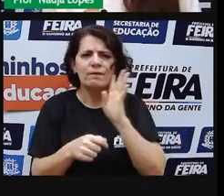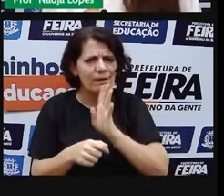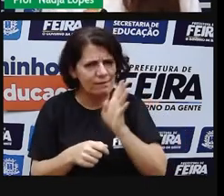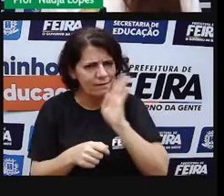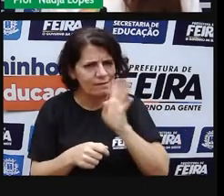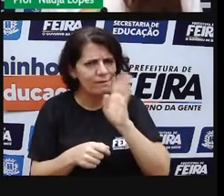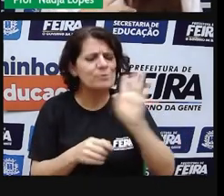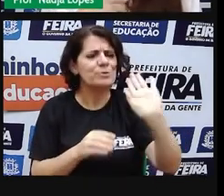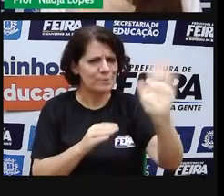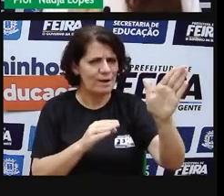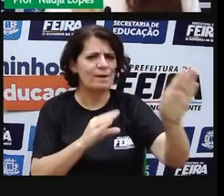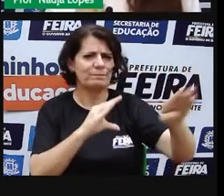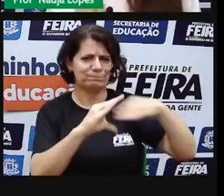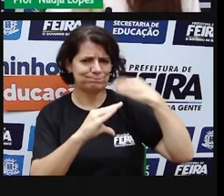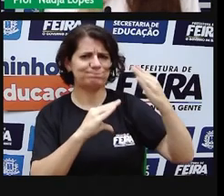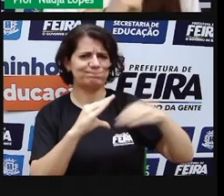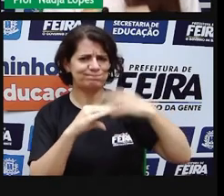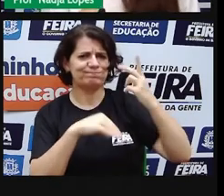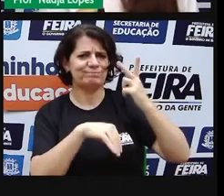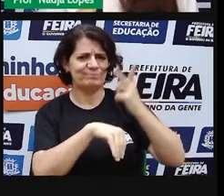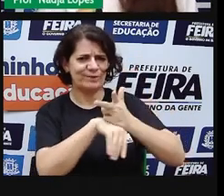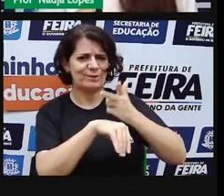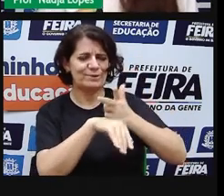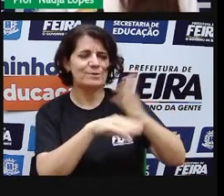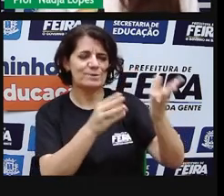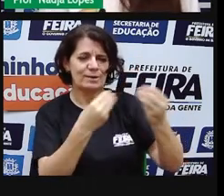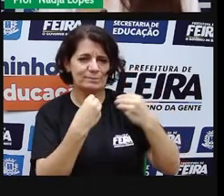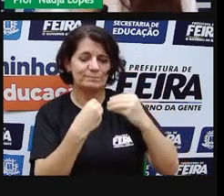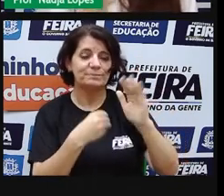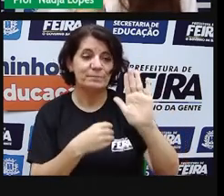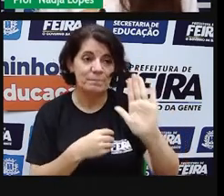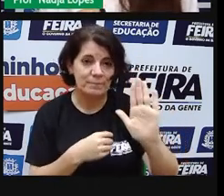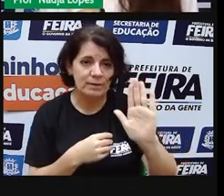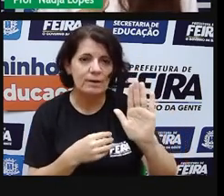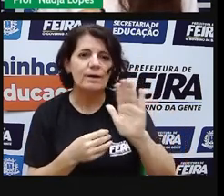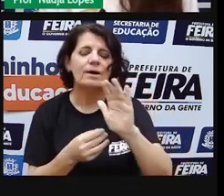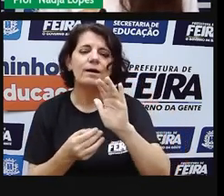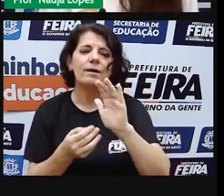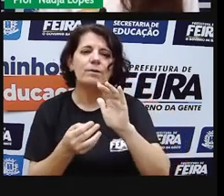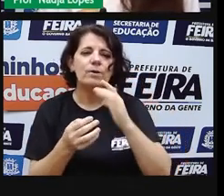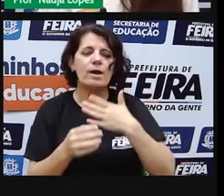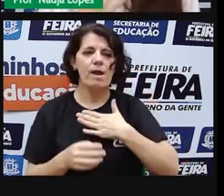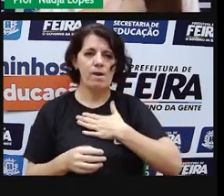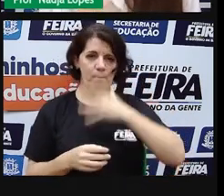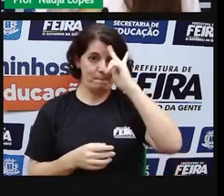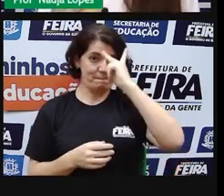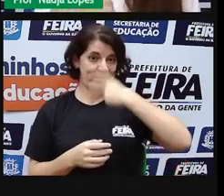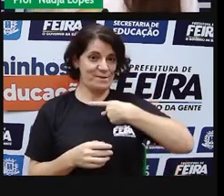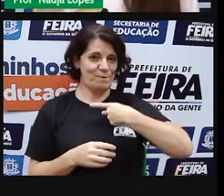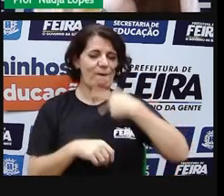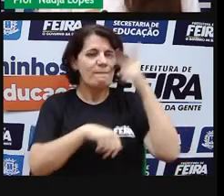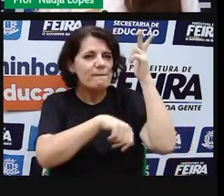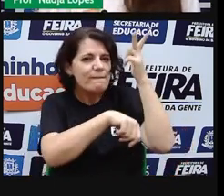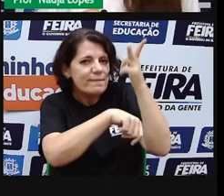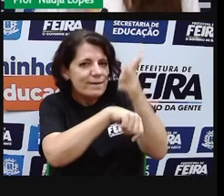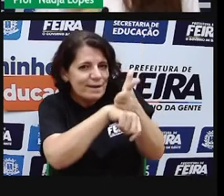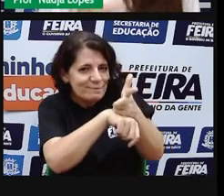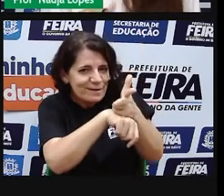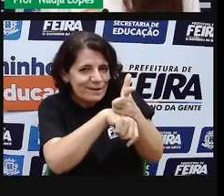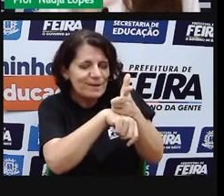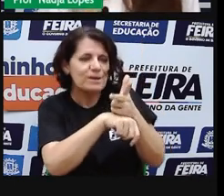produzidos. E agora, queria convidar você, que ainda não fez, a gravar um vídeo falando qual é a atividade